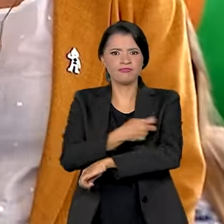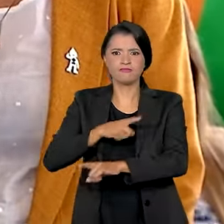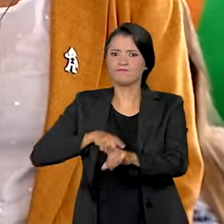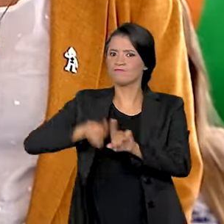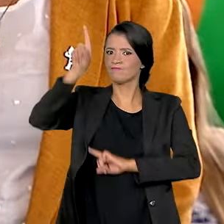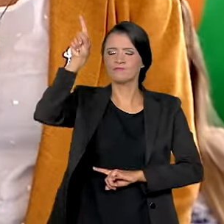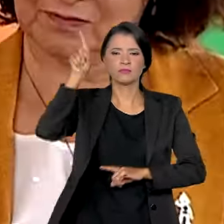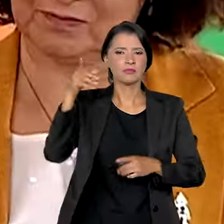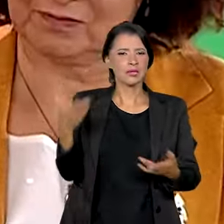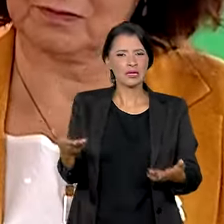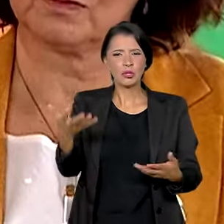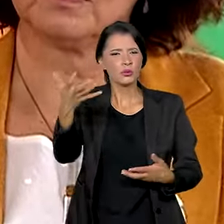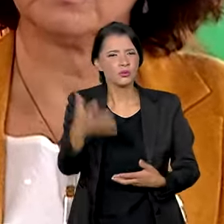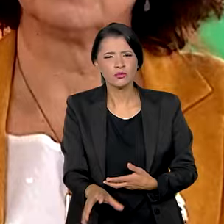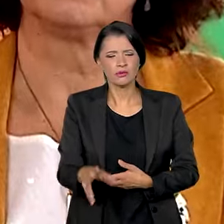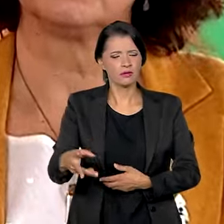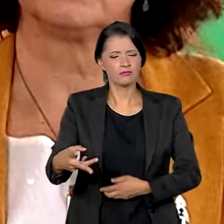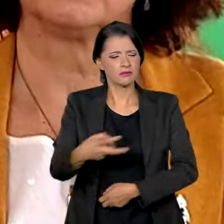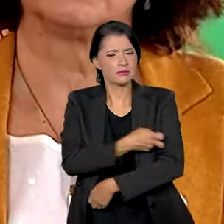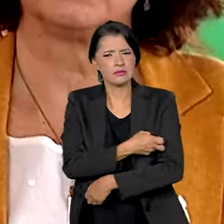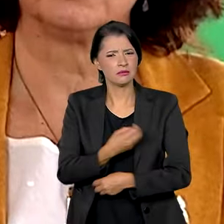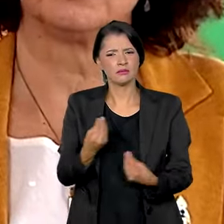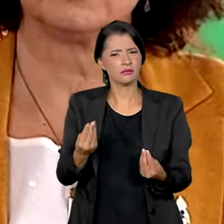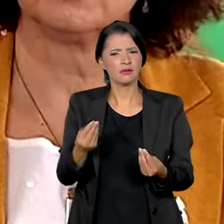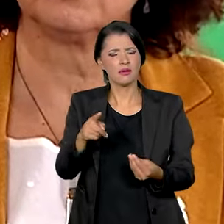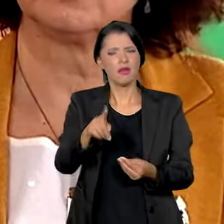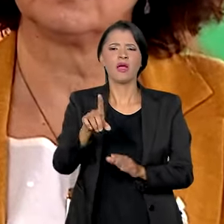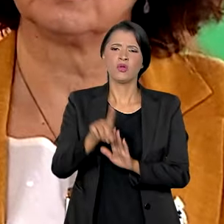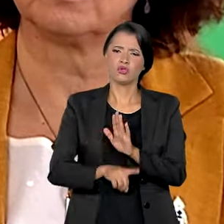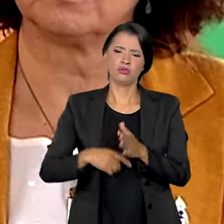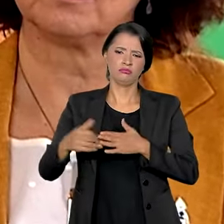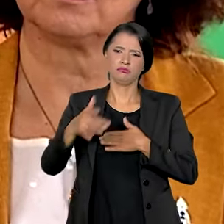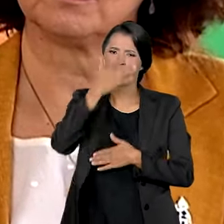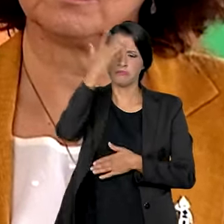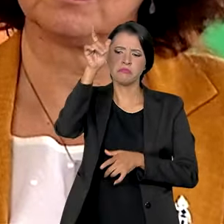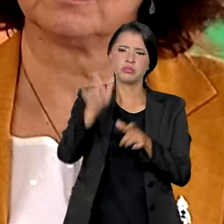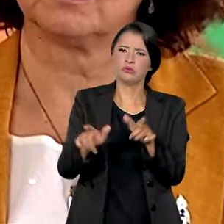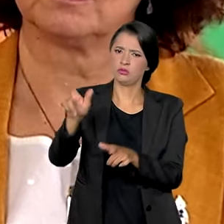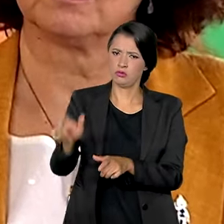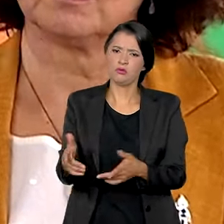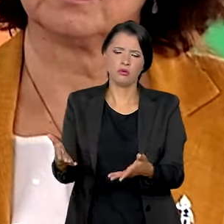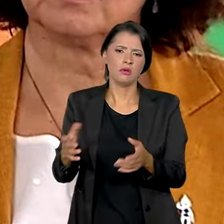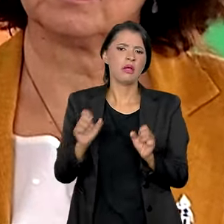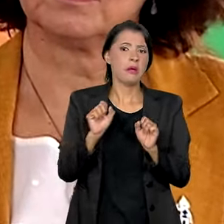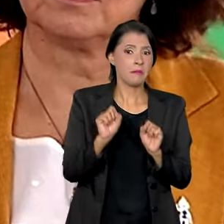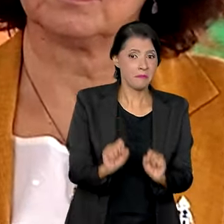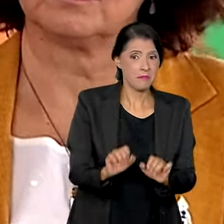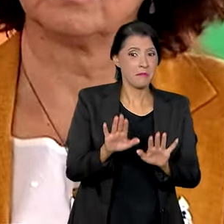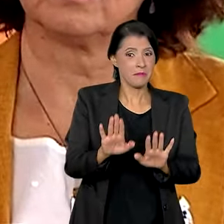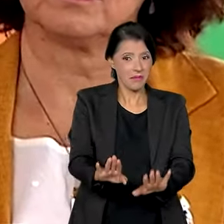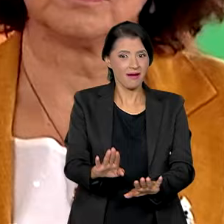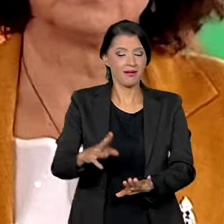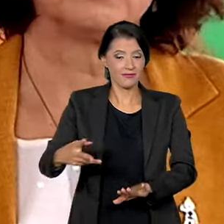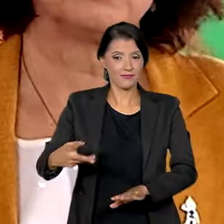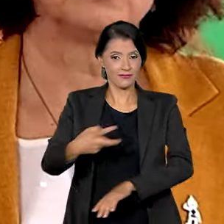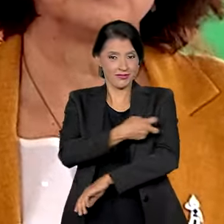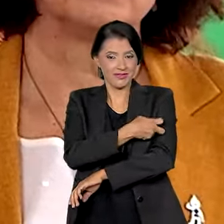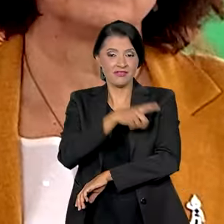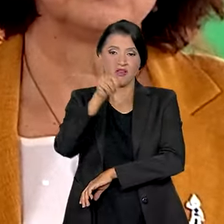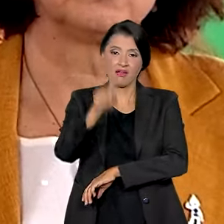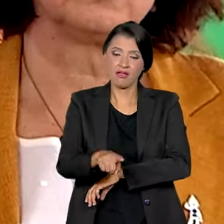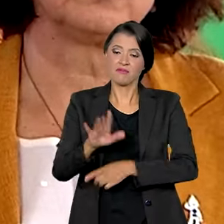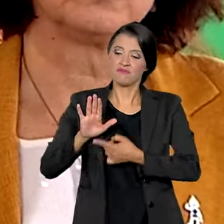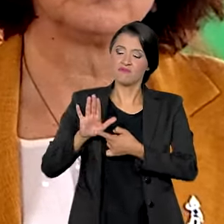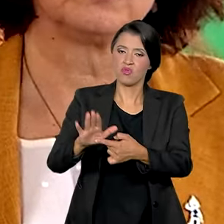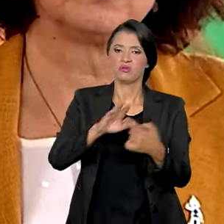de vacinação. Não querer tomar vacina é um direito de qualquer um. Mas tomar vacina